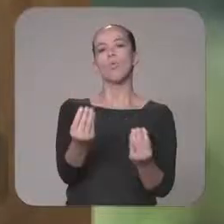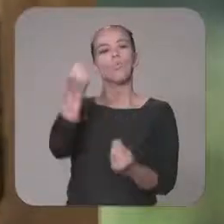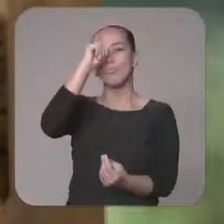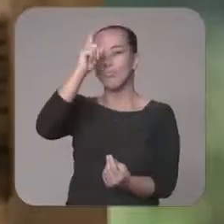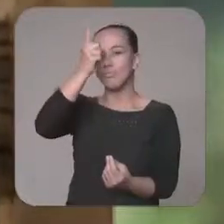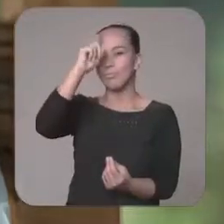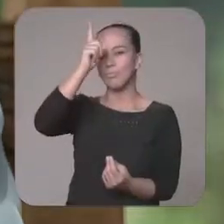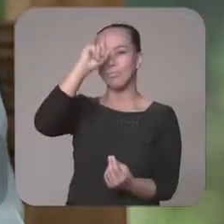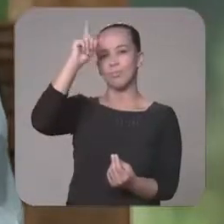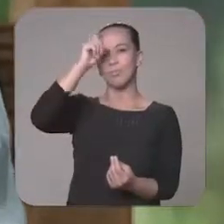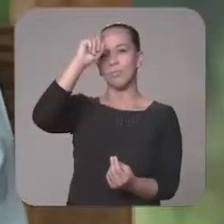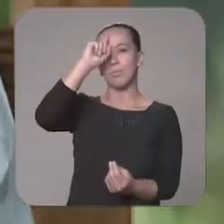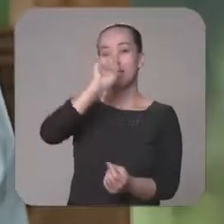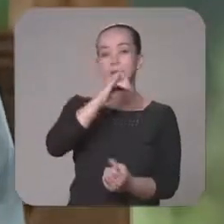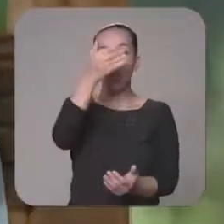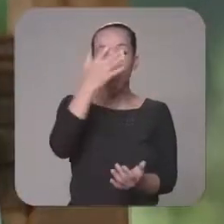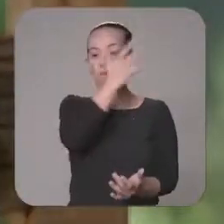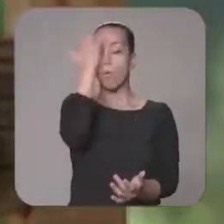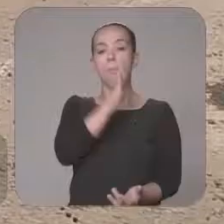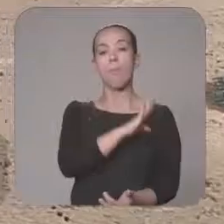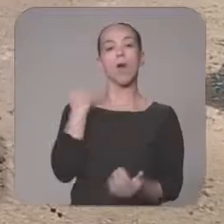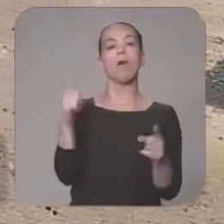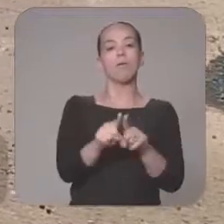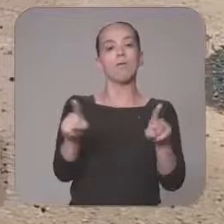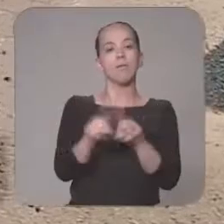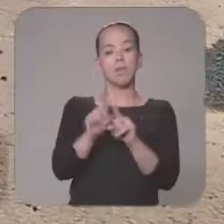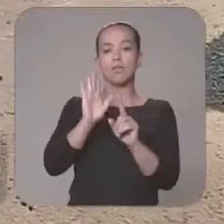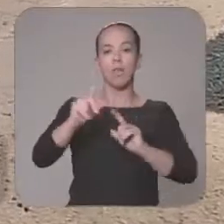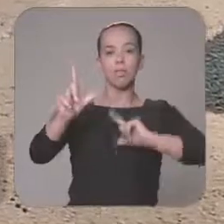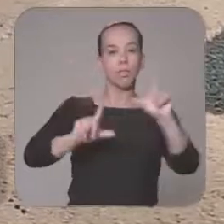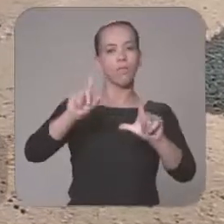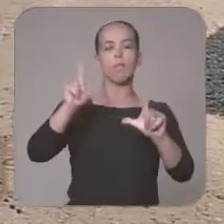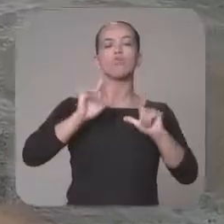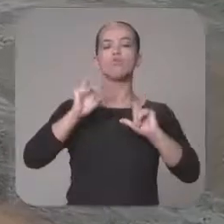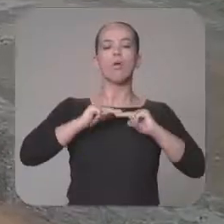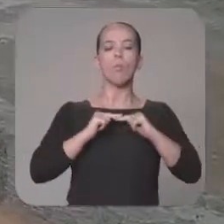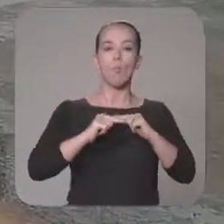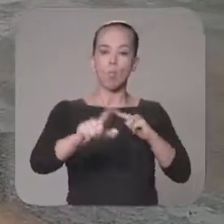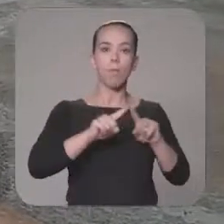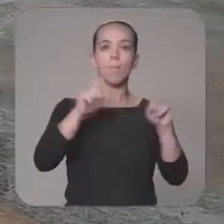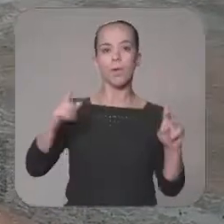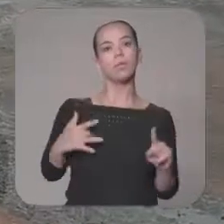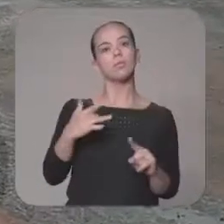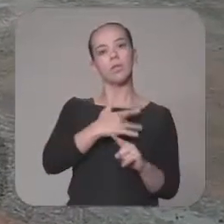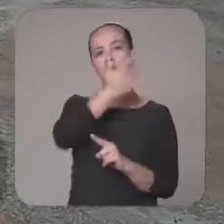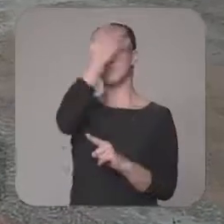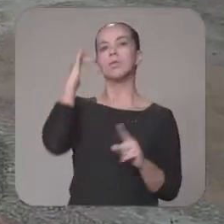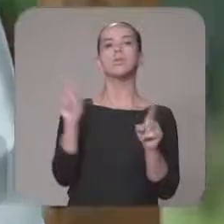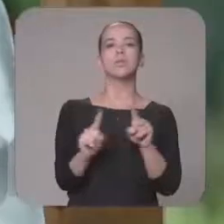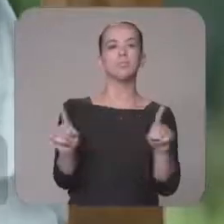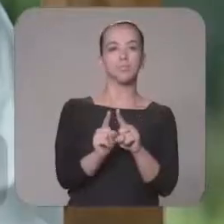Acidentes diários, com perdas de vida, já virou um problema, não apenas de infraestrutura, mas de saúde